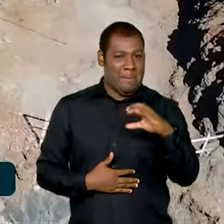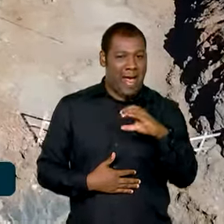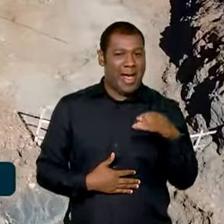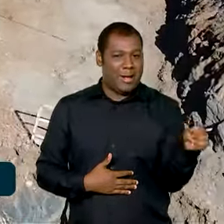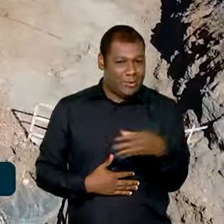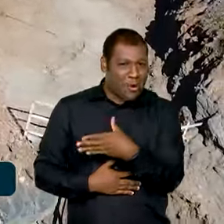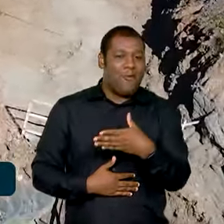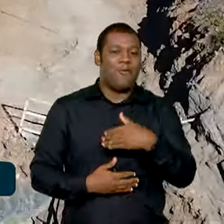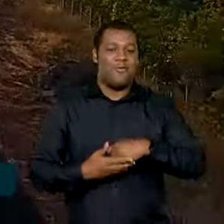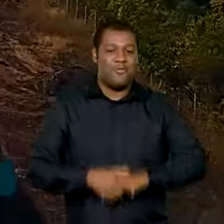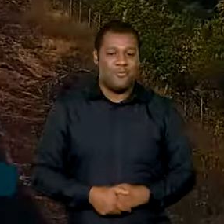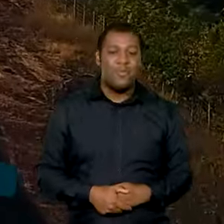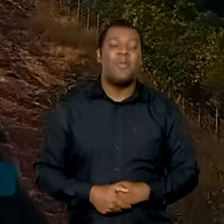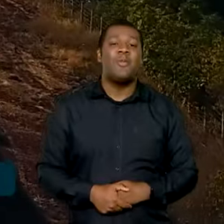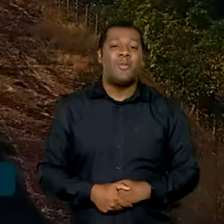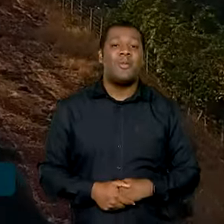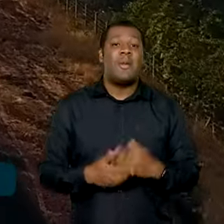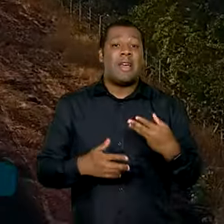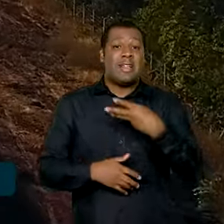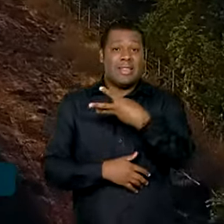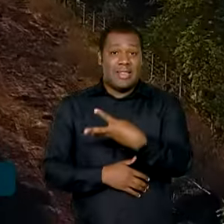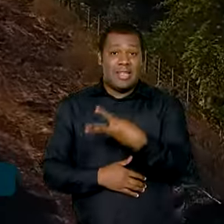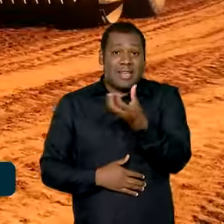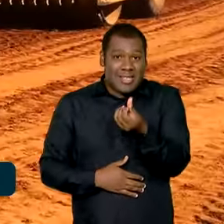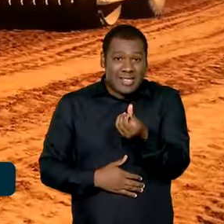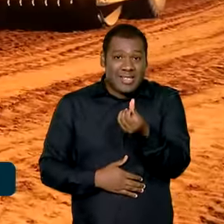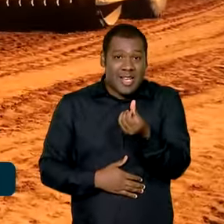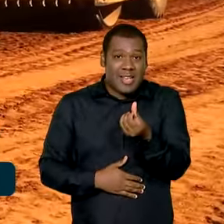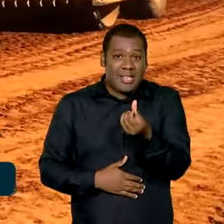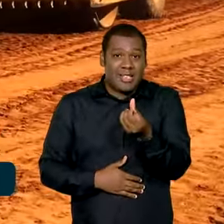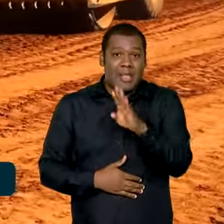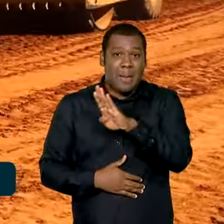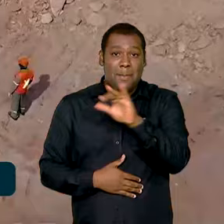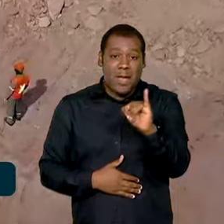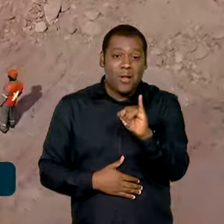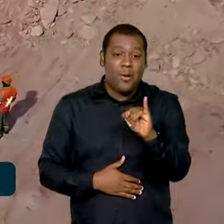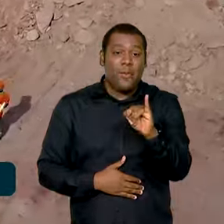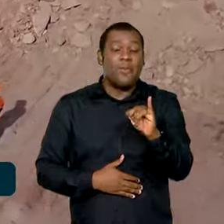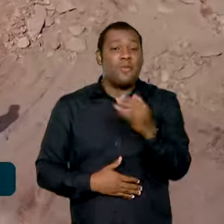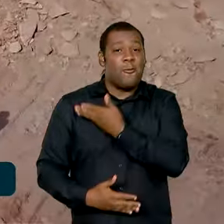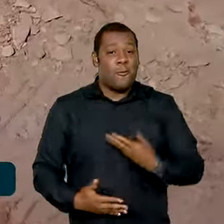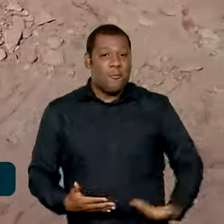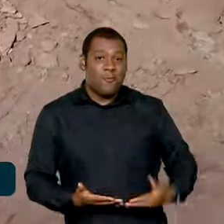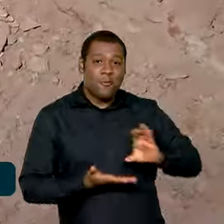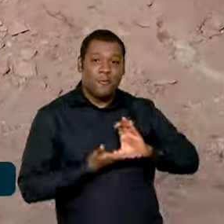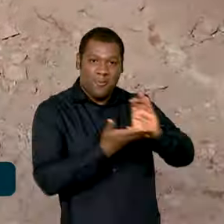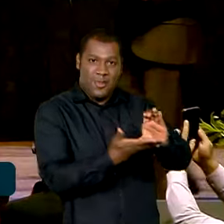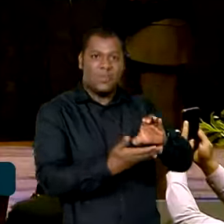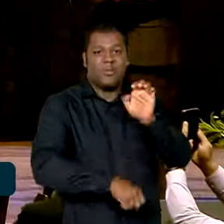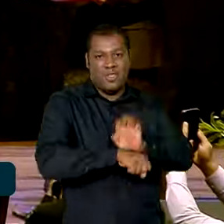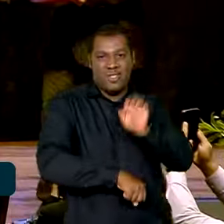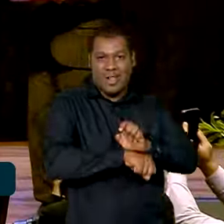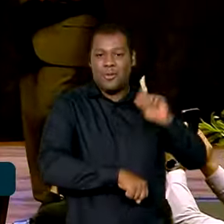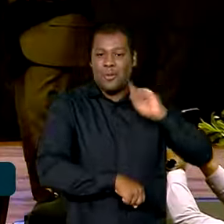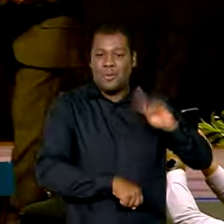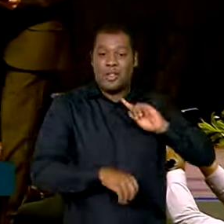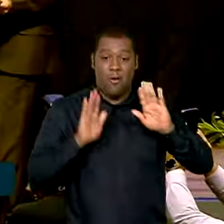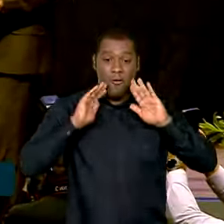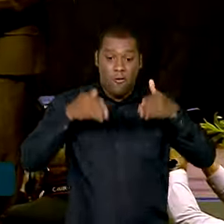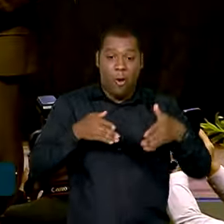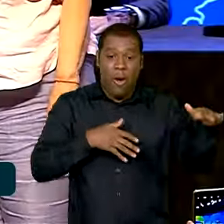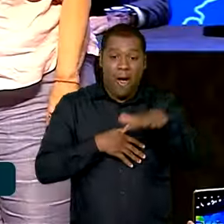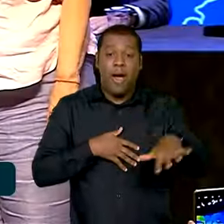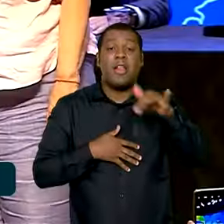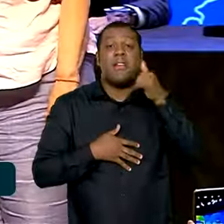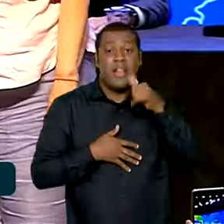Do valor total, 36,7 bilhões serão aplicados exclusivamente no Estado, com foco nas áreas de